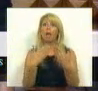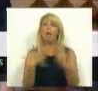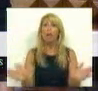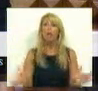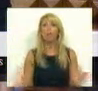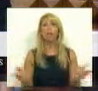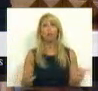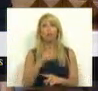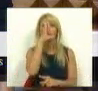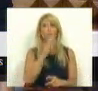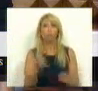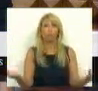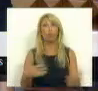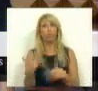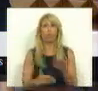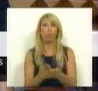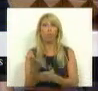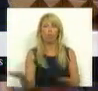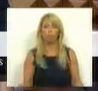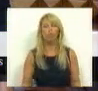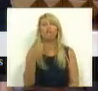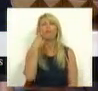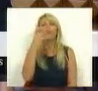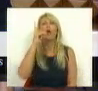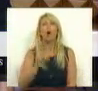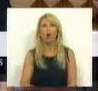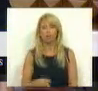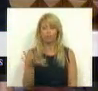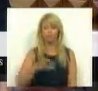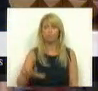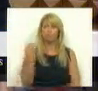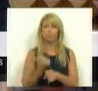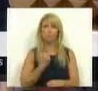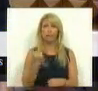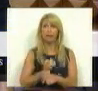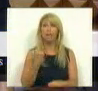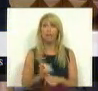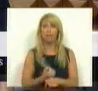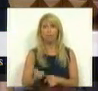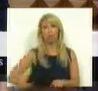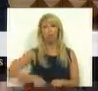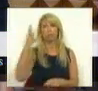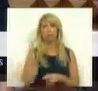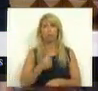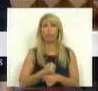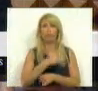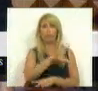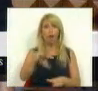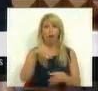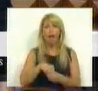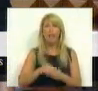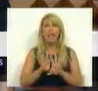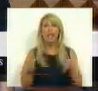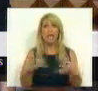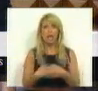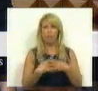abriu. Ora, o que se verifica é que a situação laboral de muitos dos profissionais que integram estas equipas pluridisciplinares assentam em